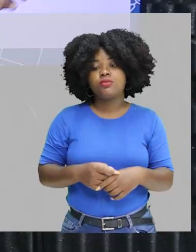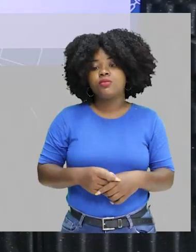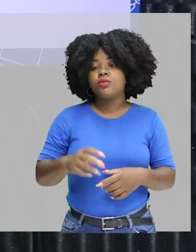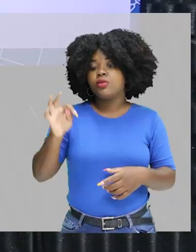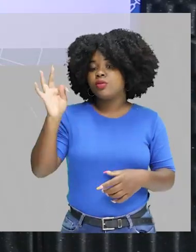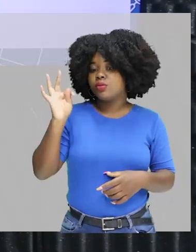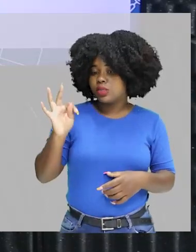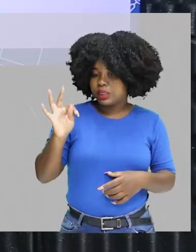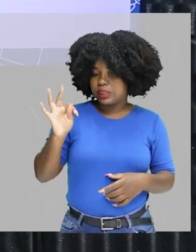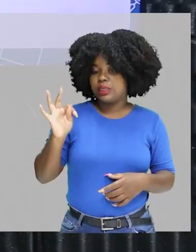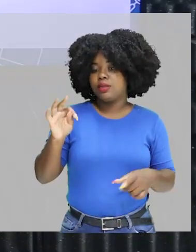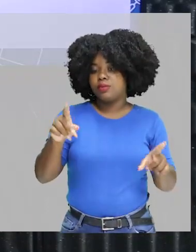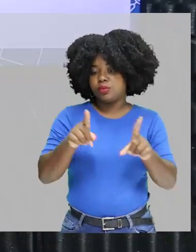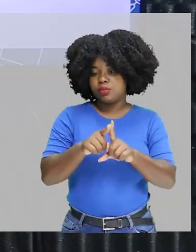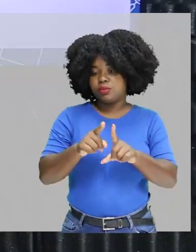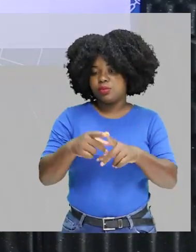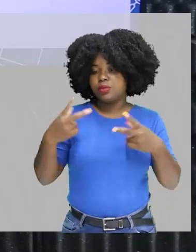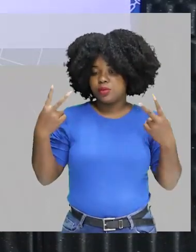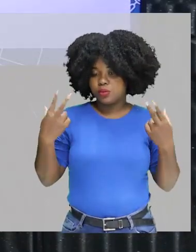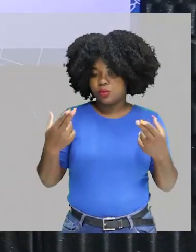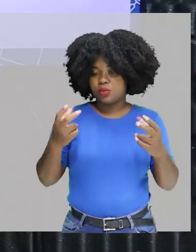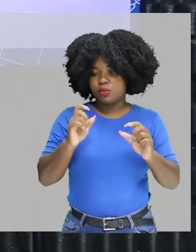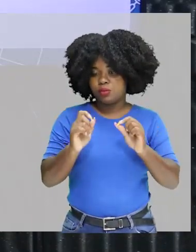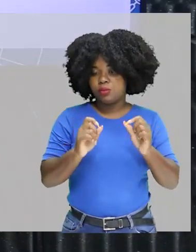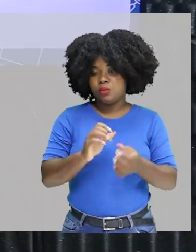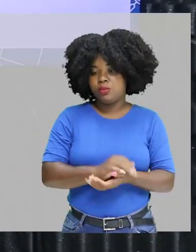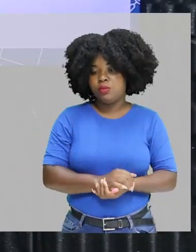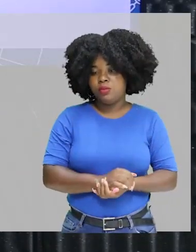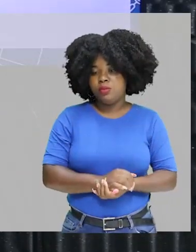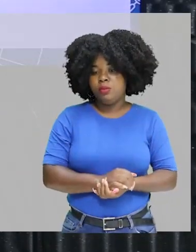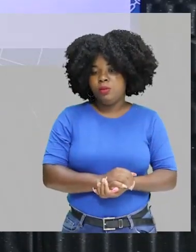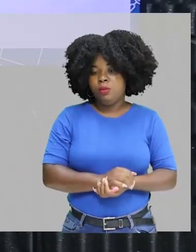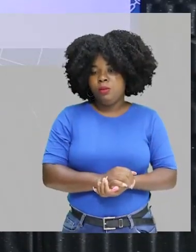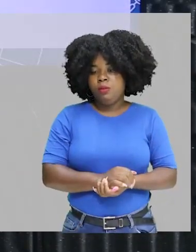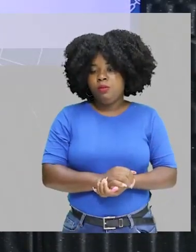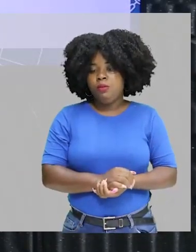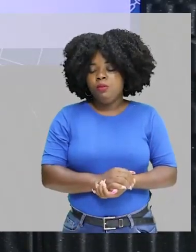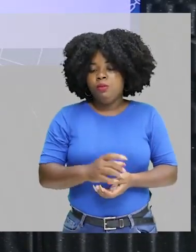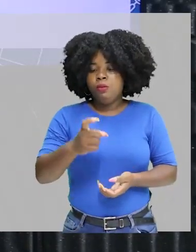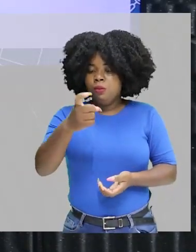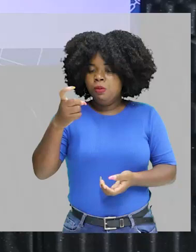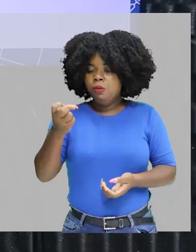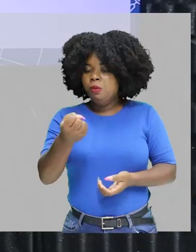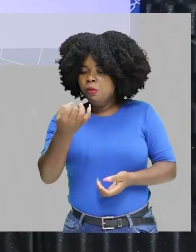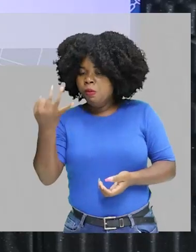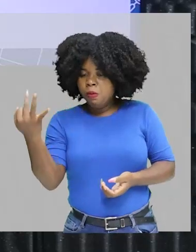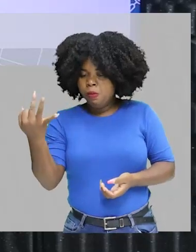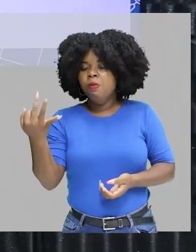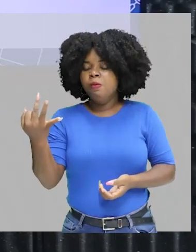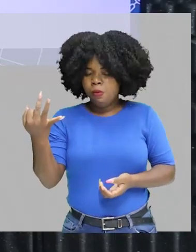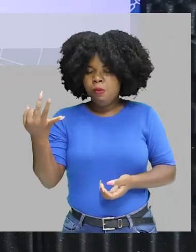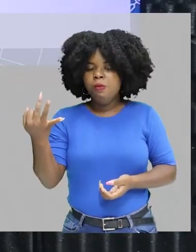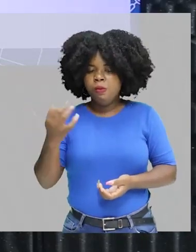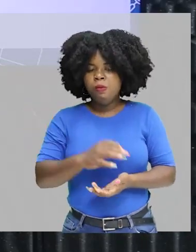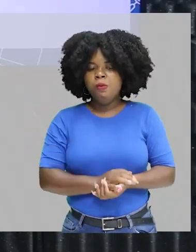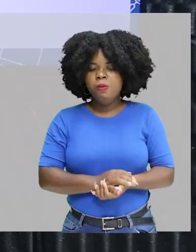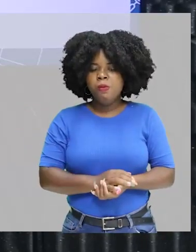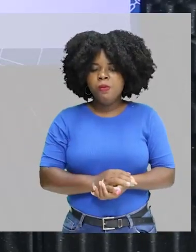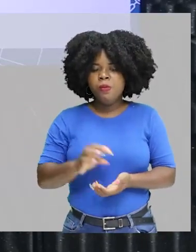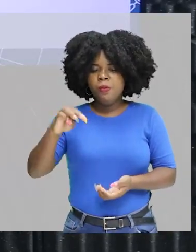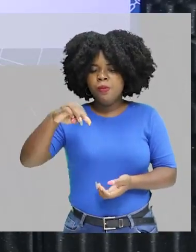ser igual ao tempo de desintegração. Ele vai ser igual à quantidade de meias-vidas, x,